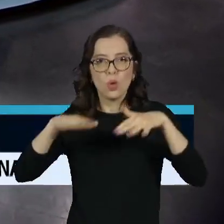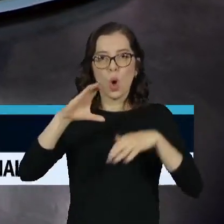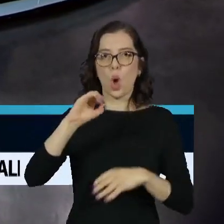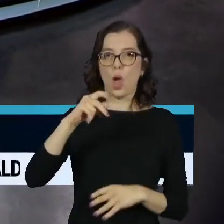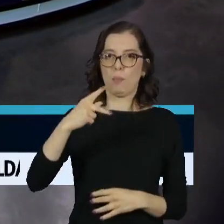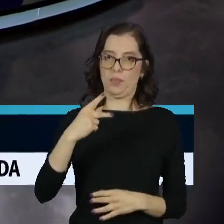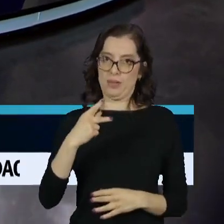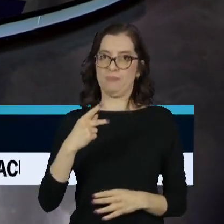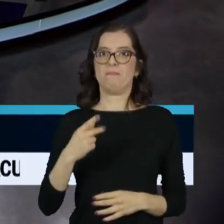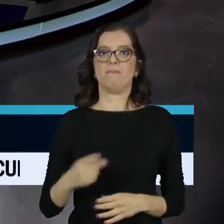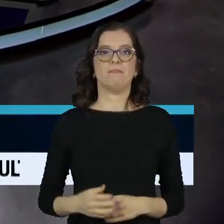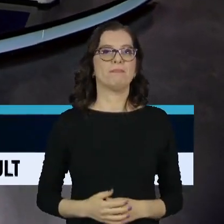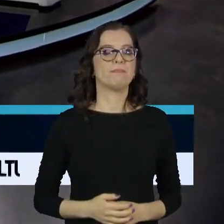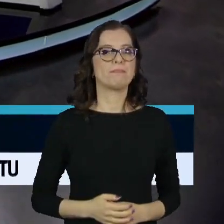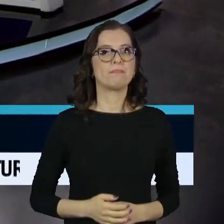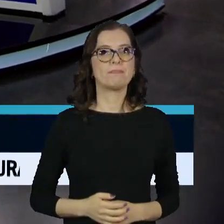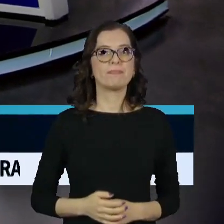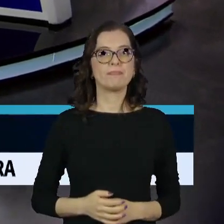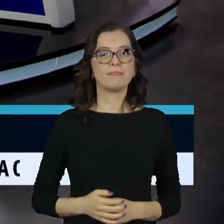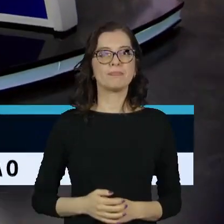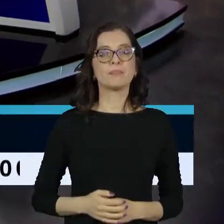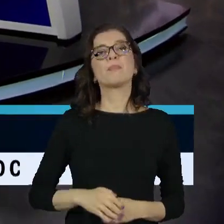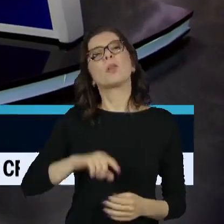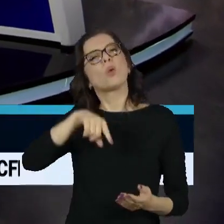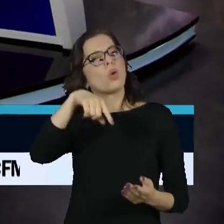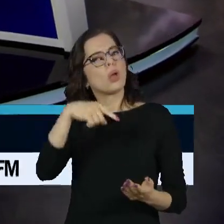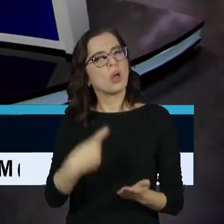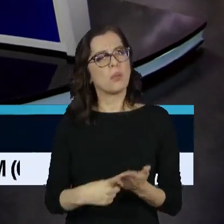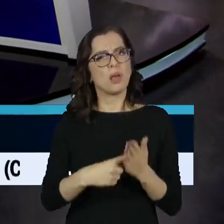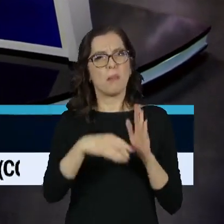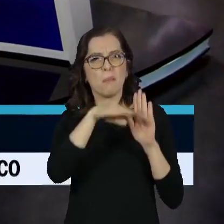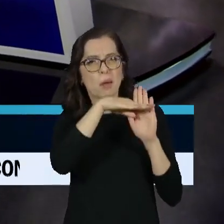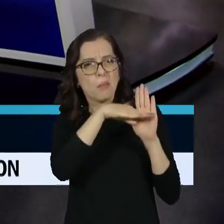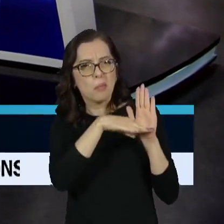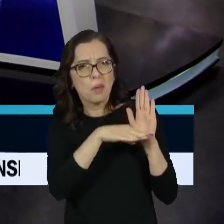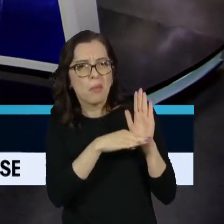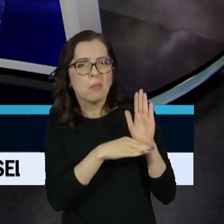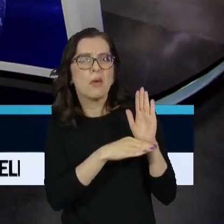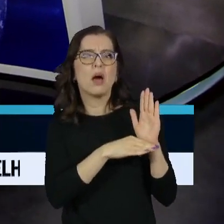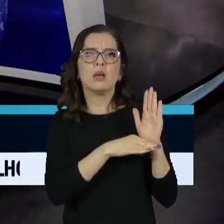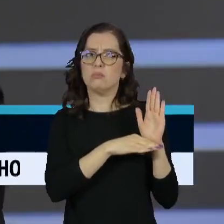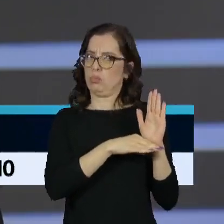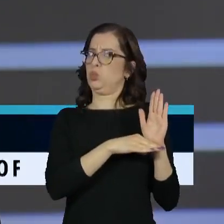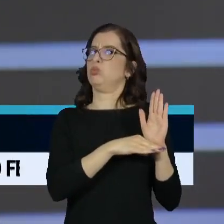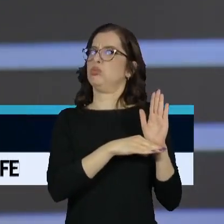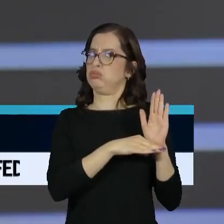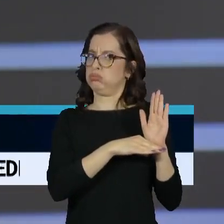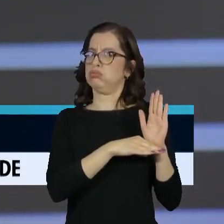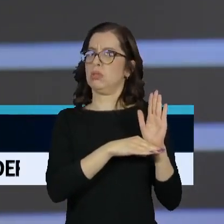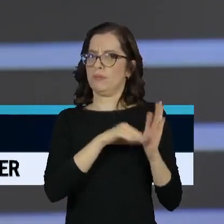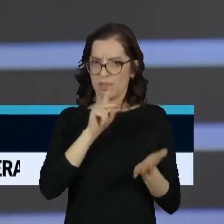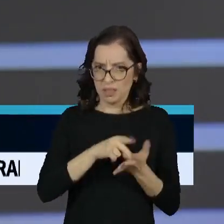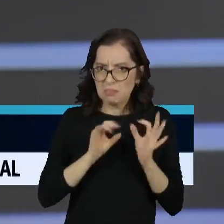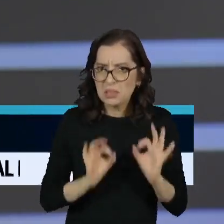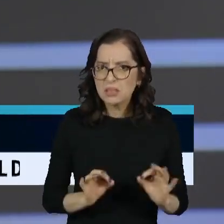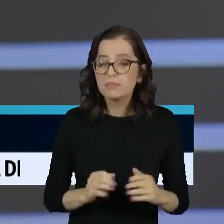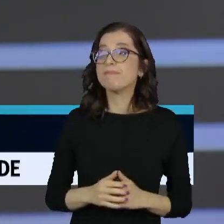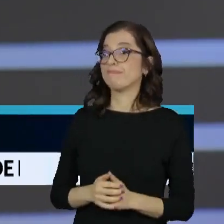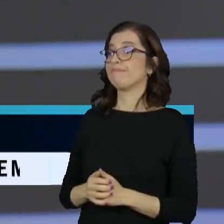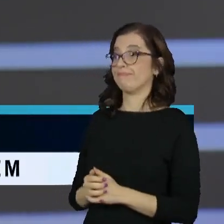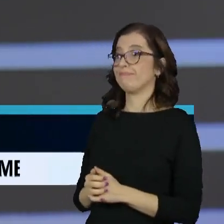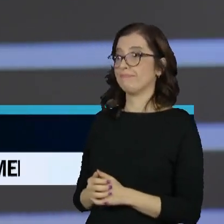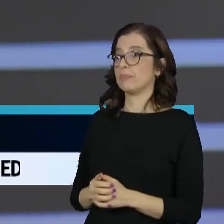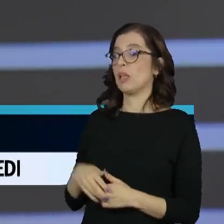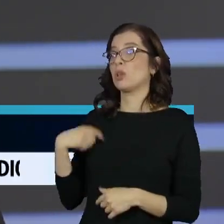Uma agenda ampla, não é, Fábio? É, é uma agenda ampla, quer dizer, você veja, a gente discutiu no início a questão do